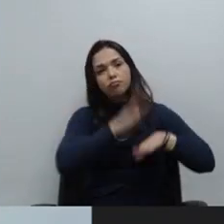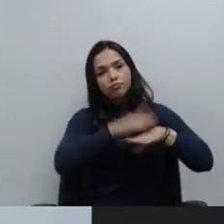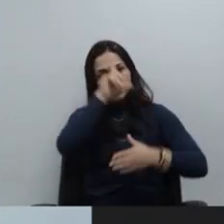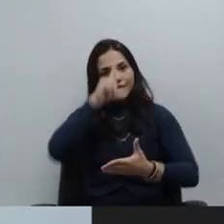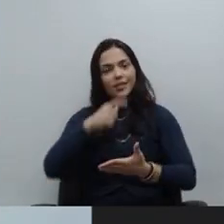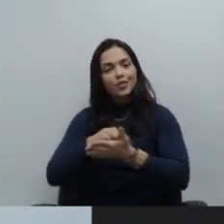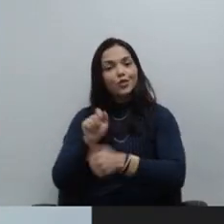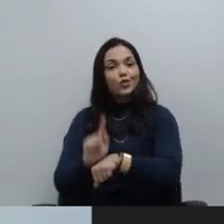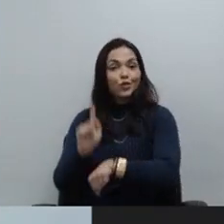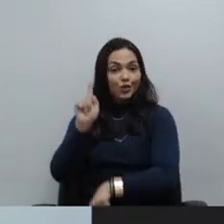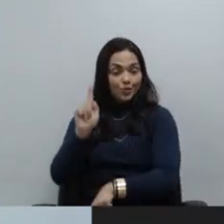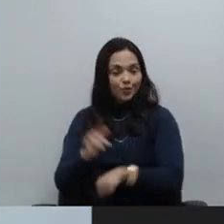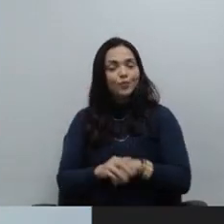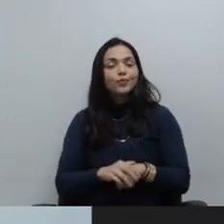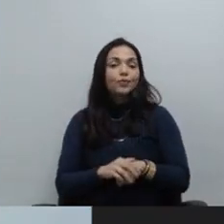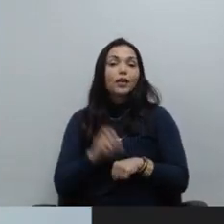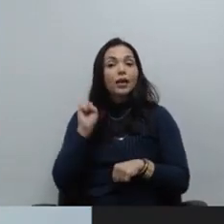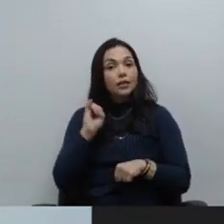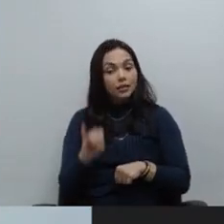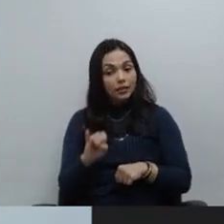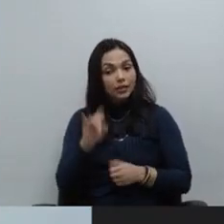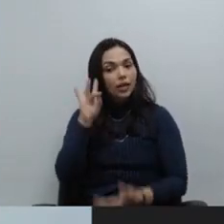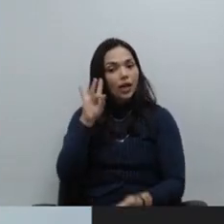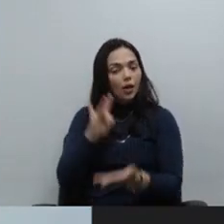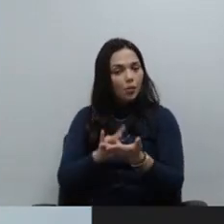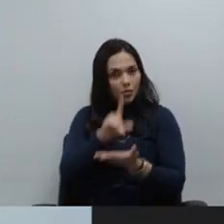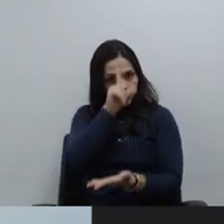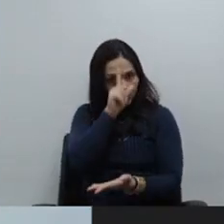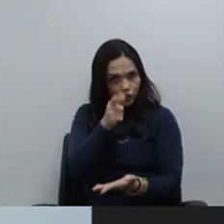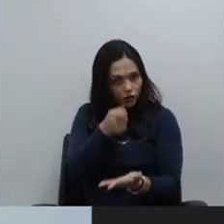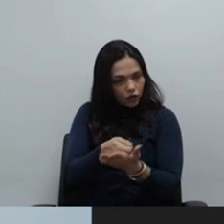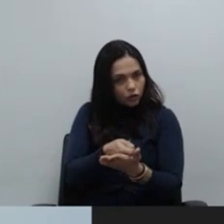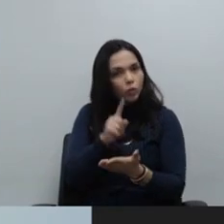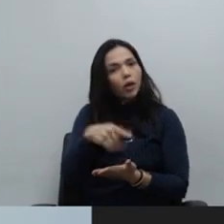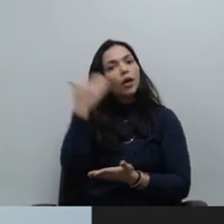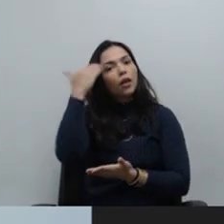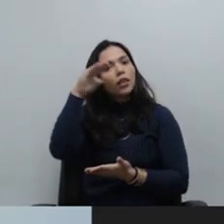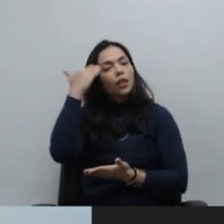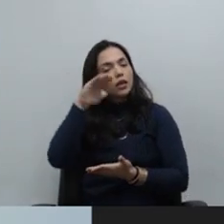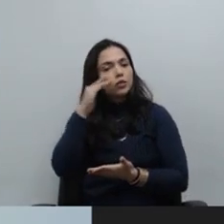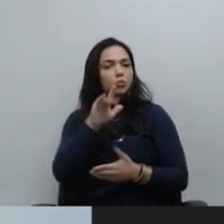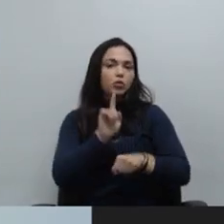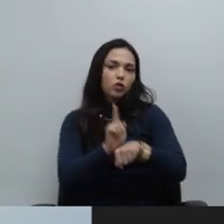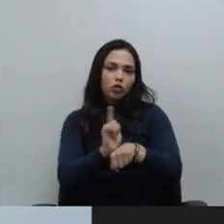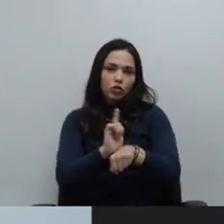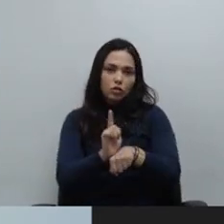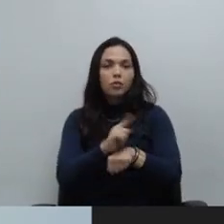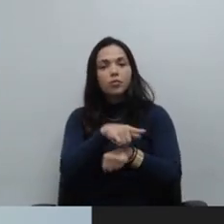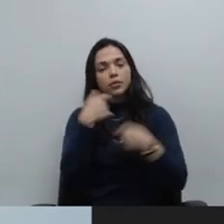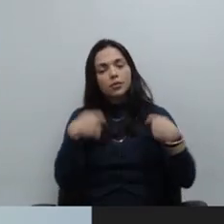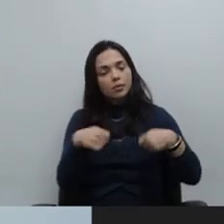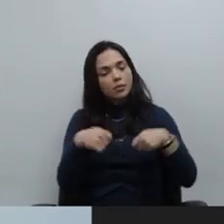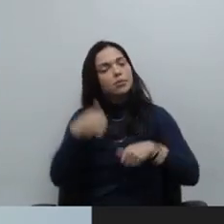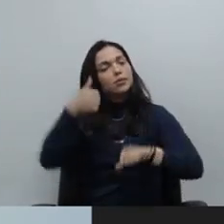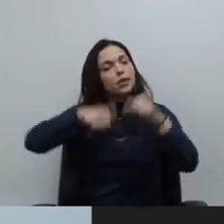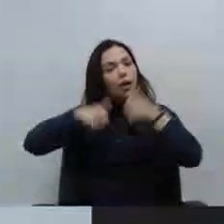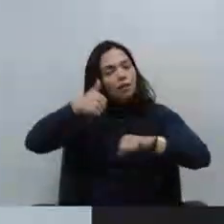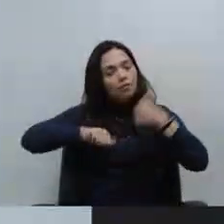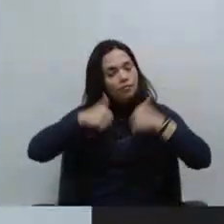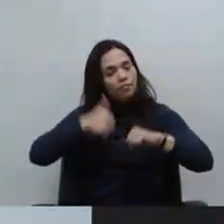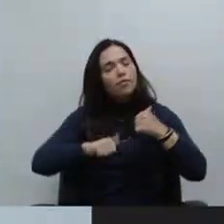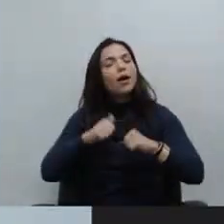para que, se realmente essa for a decisão e o entendimento da gestão, que isso seja revisto. Se isso ainda não estiver